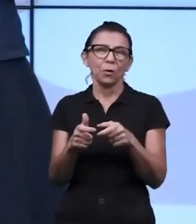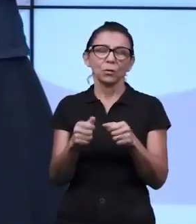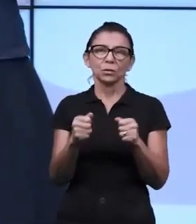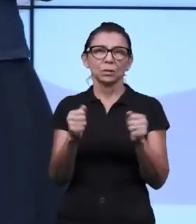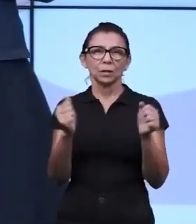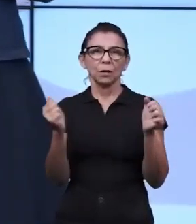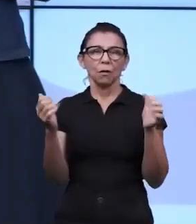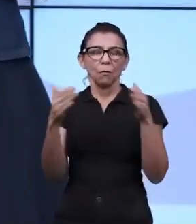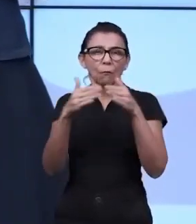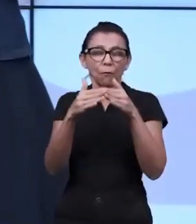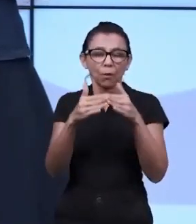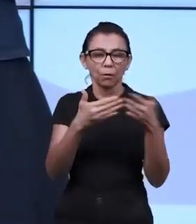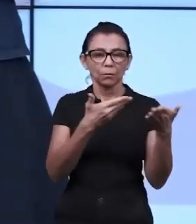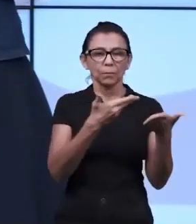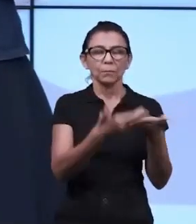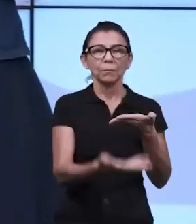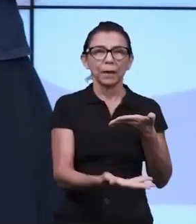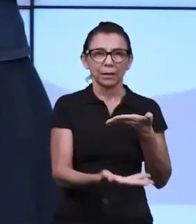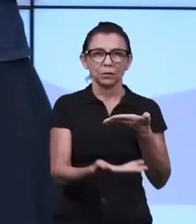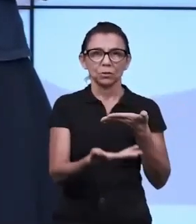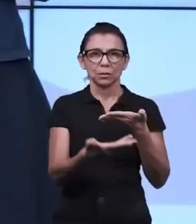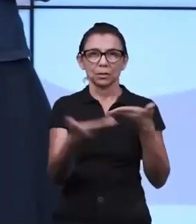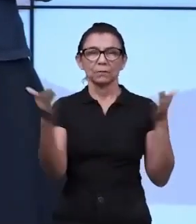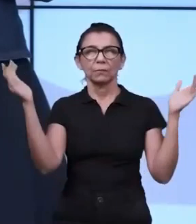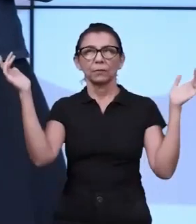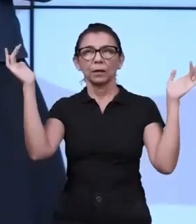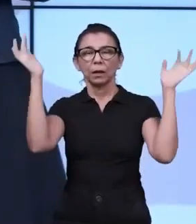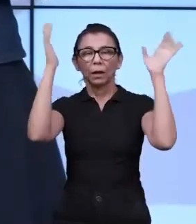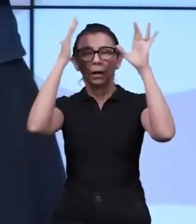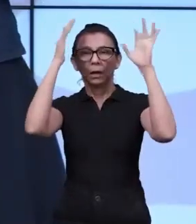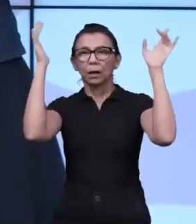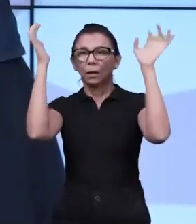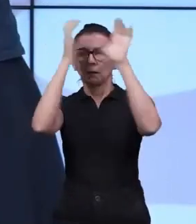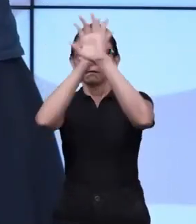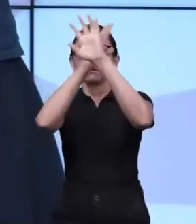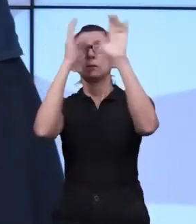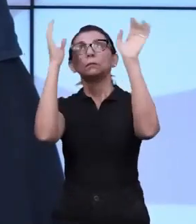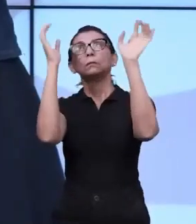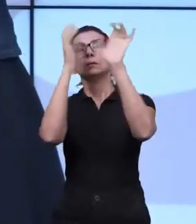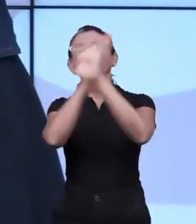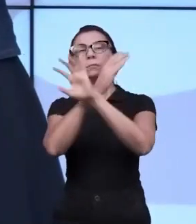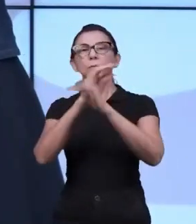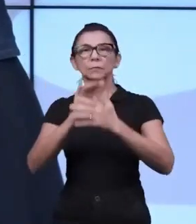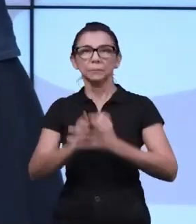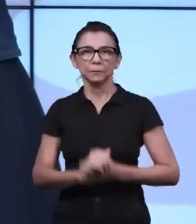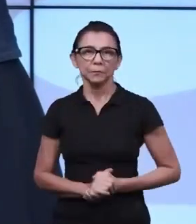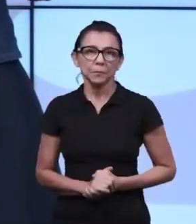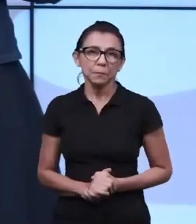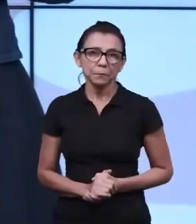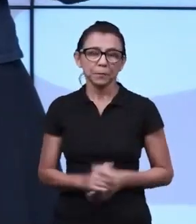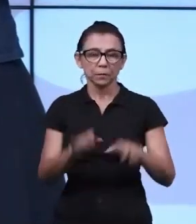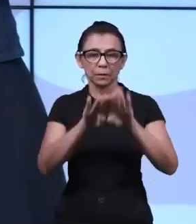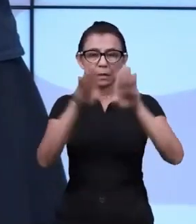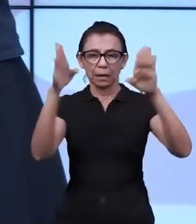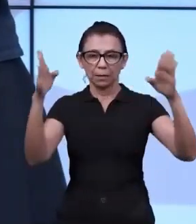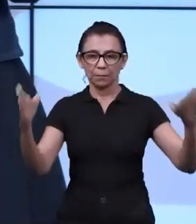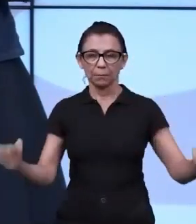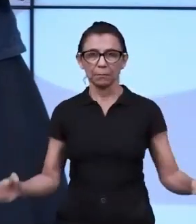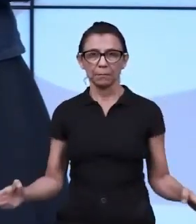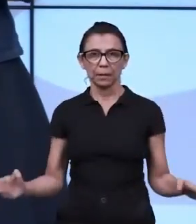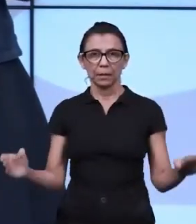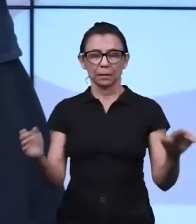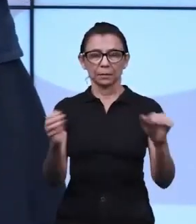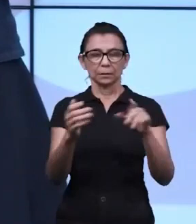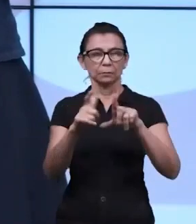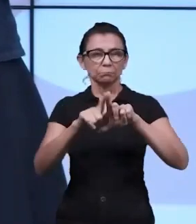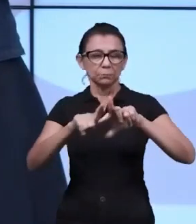distrair facilmente se tiverem muitos outros estímulos ali por perto. Então deixa a mesa limpa, por exemplo, para que ele